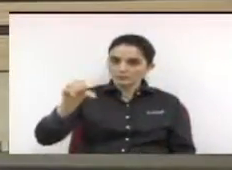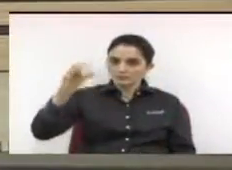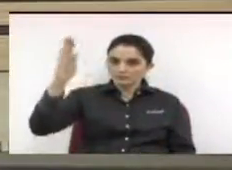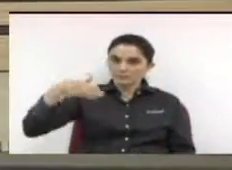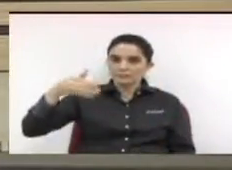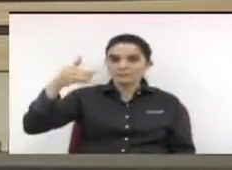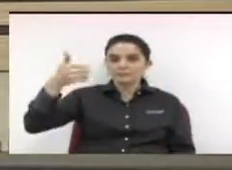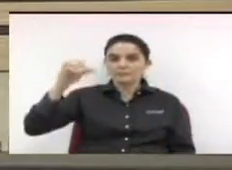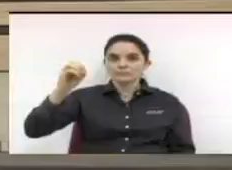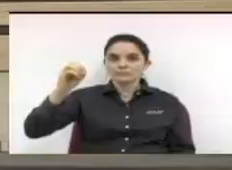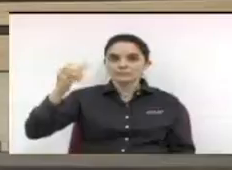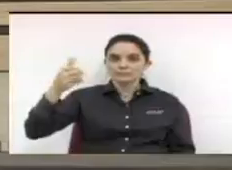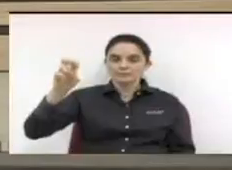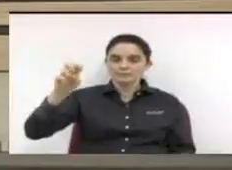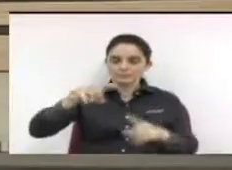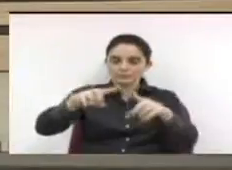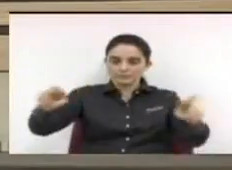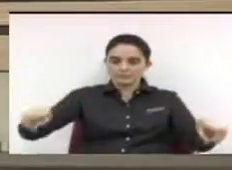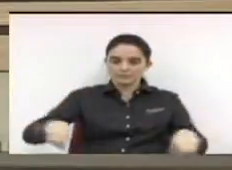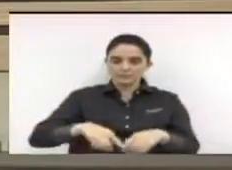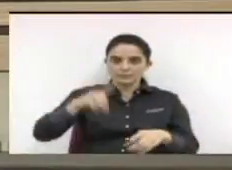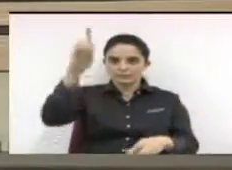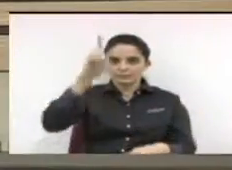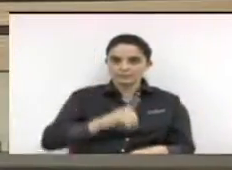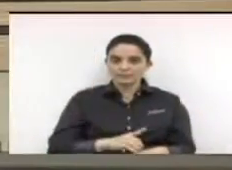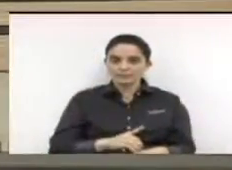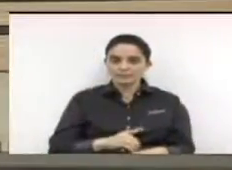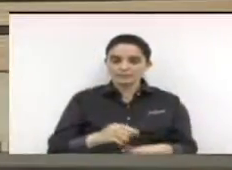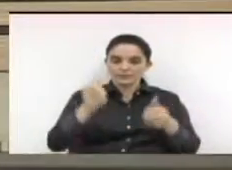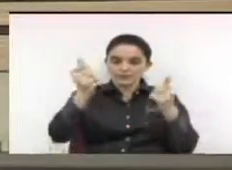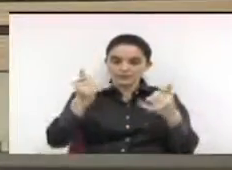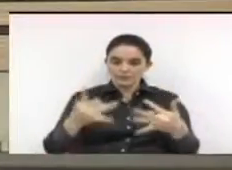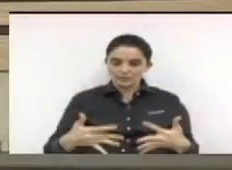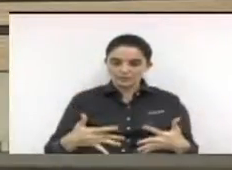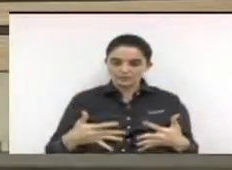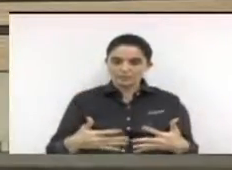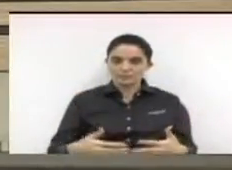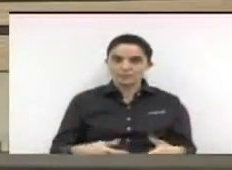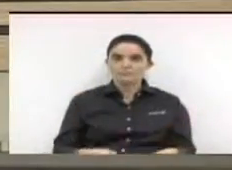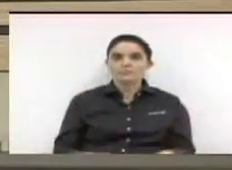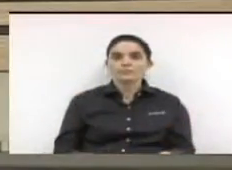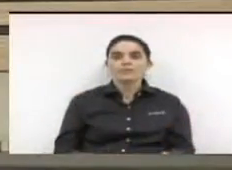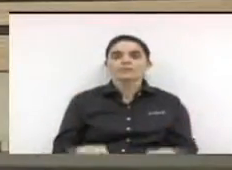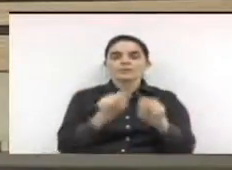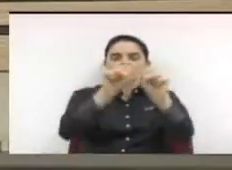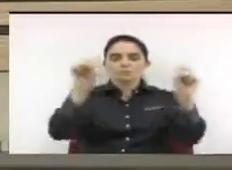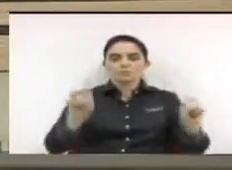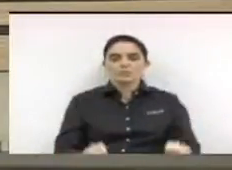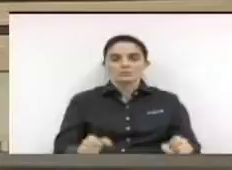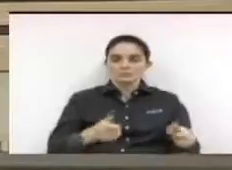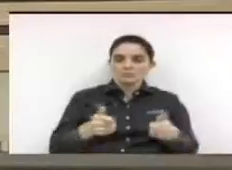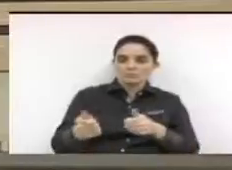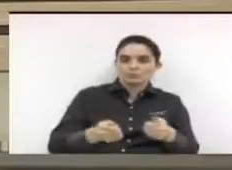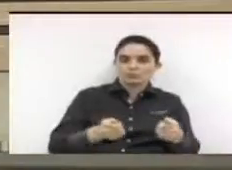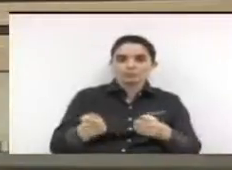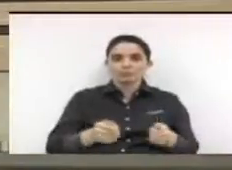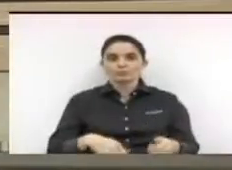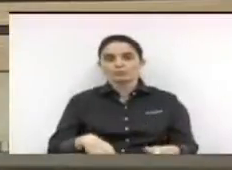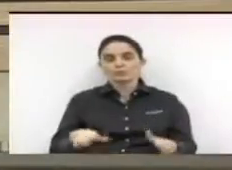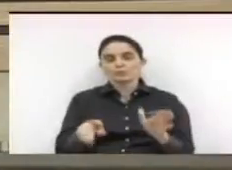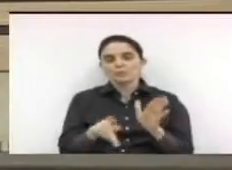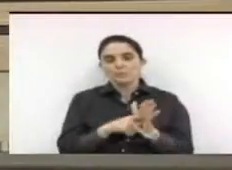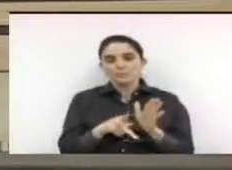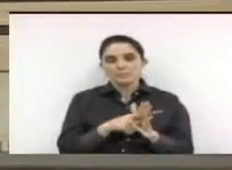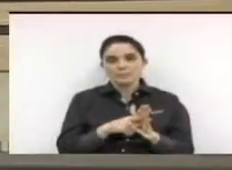2015 de autoria da mesa diretora que dispõe sobre o sistema de controle interno da Câmara Municipal de Limeira e das outras